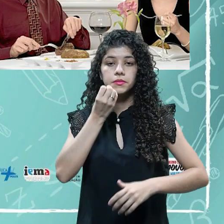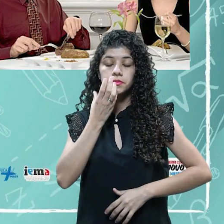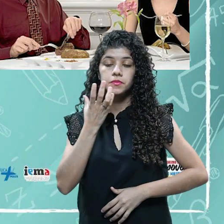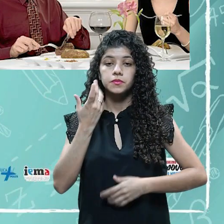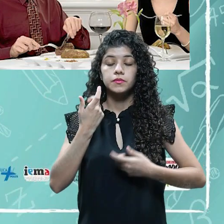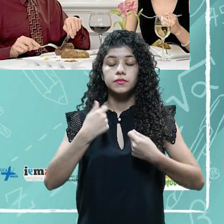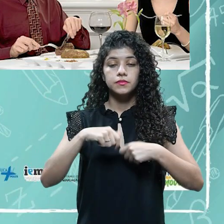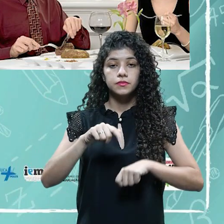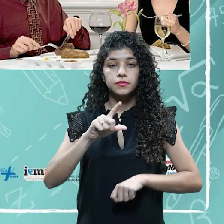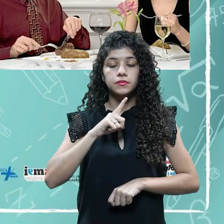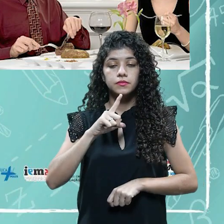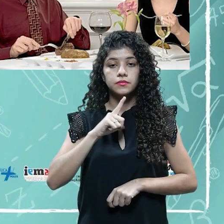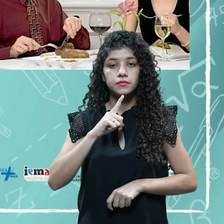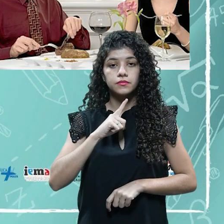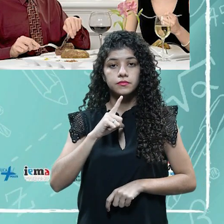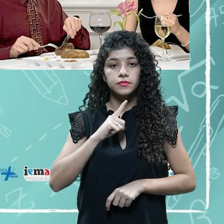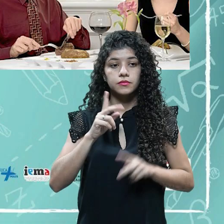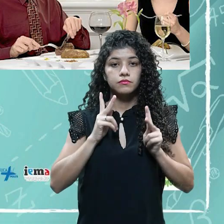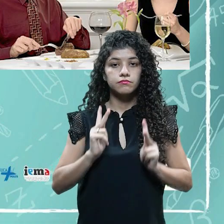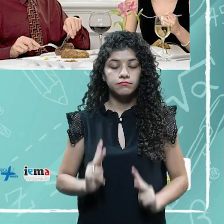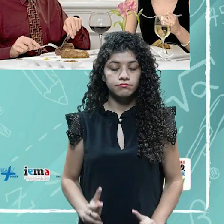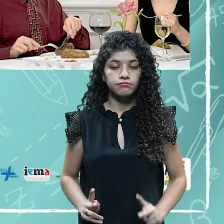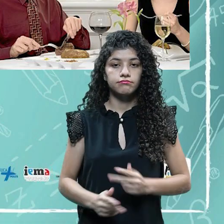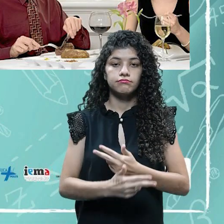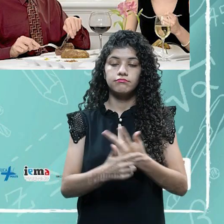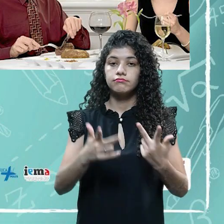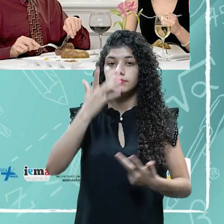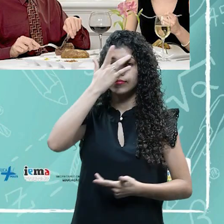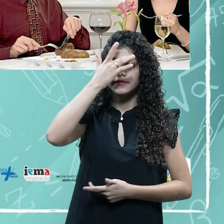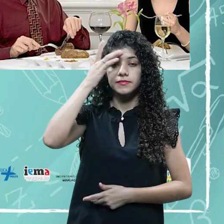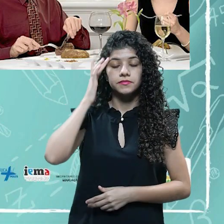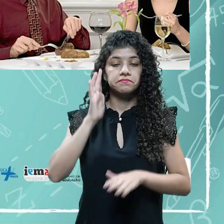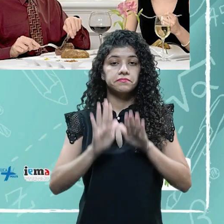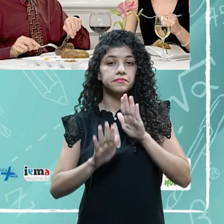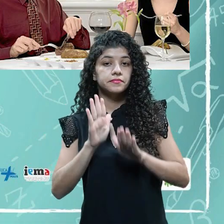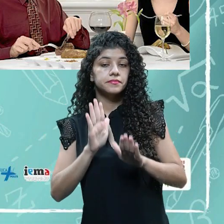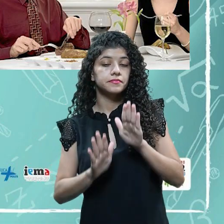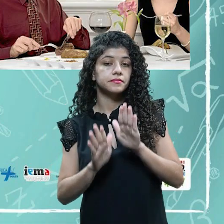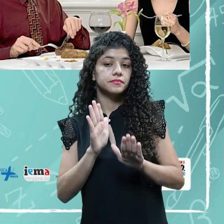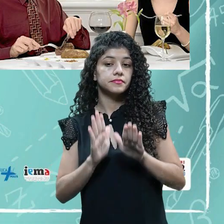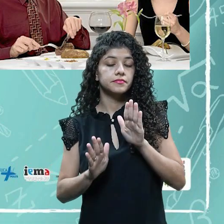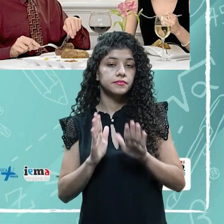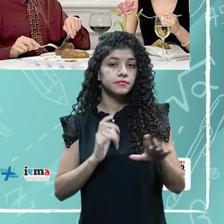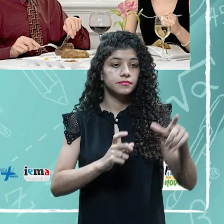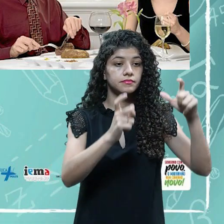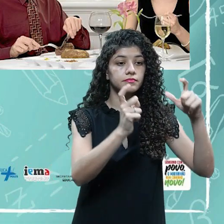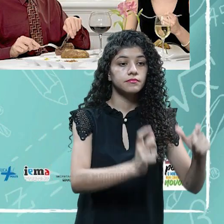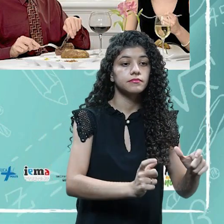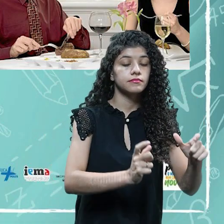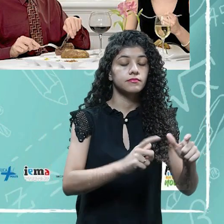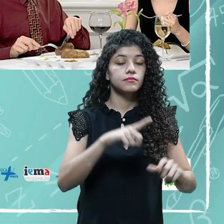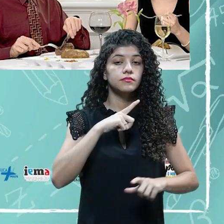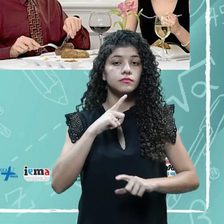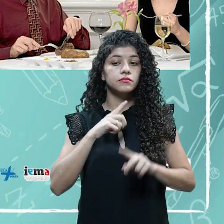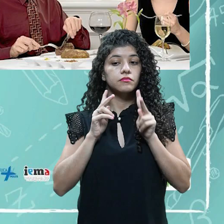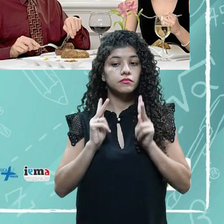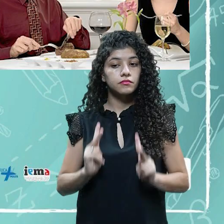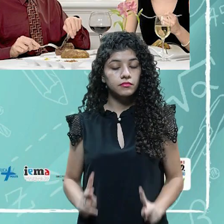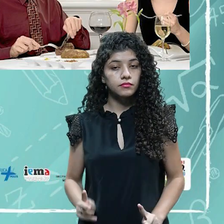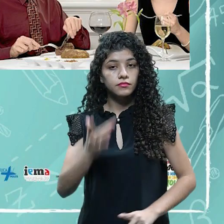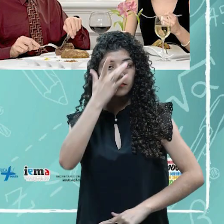resultam no comportamento das pessoas, dependendo do espaço, do local. Então, define o comportamento das pessoas em seus